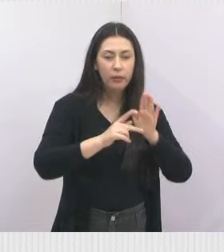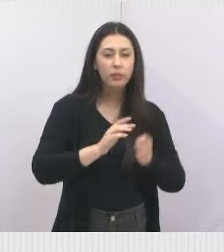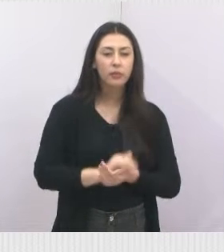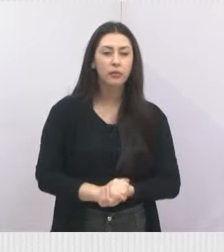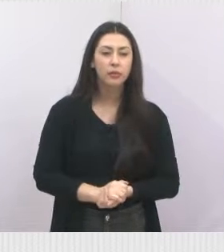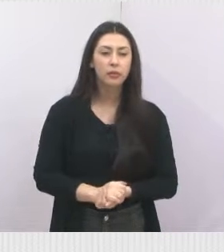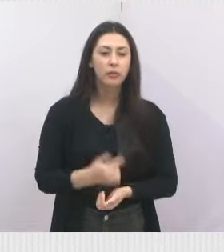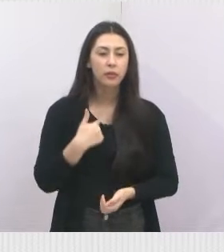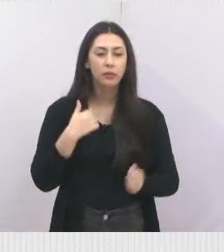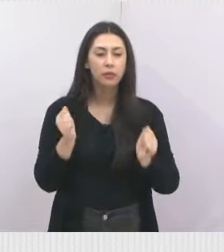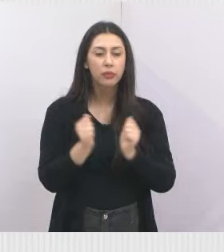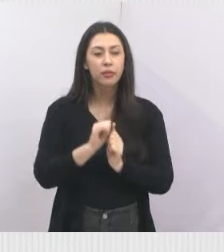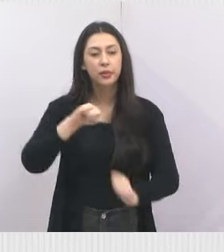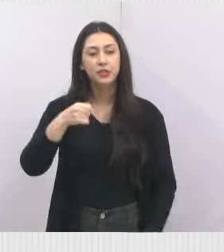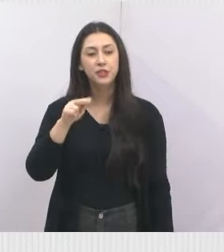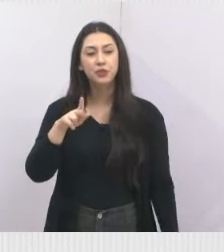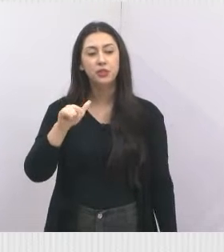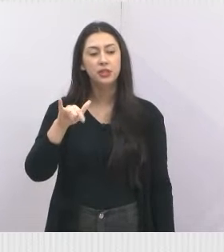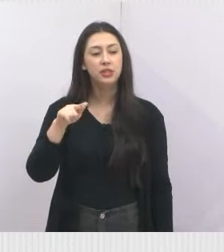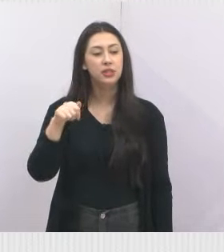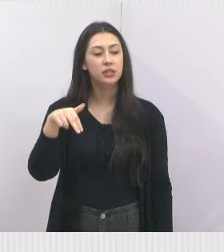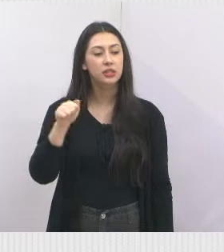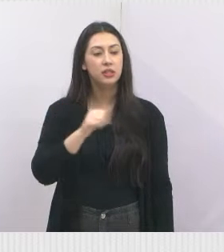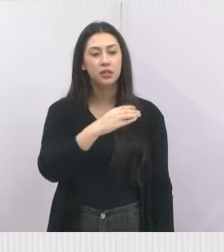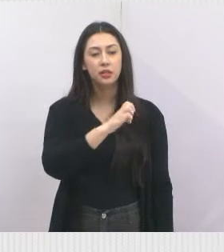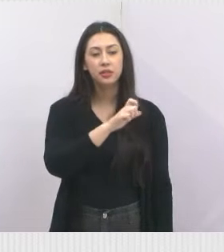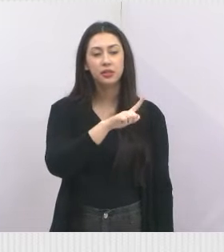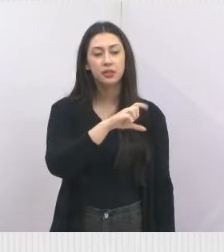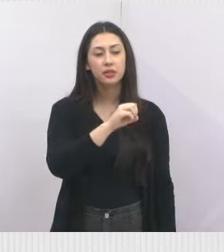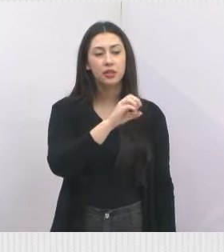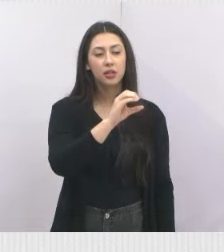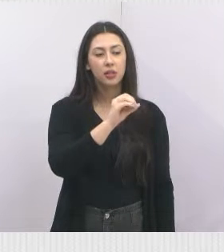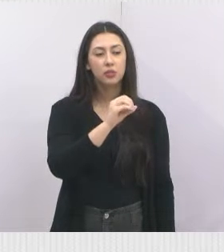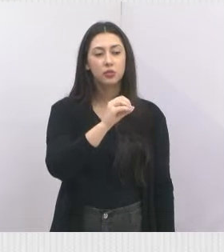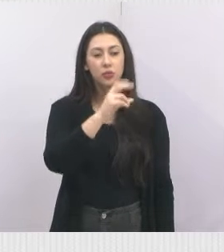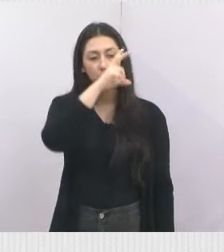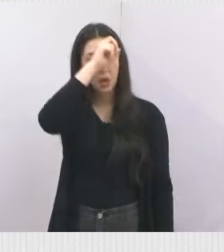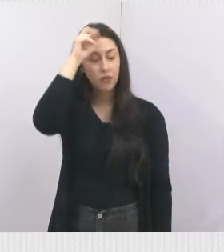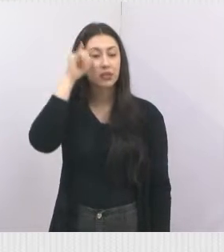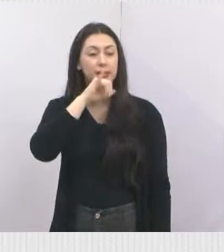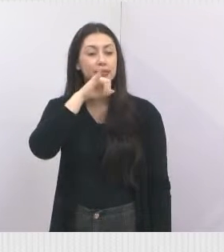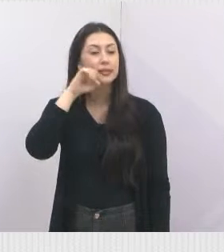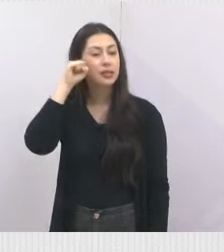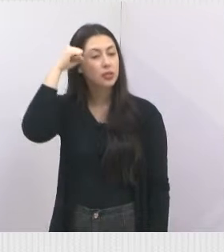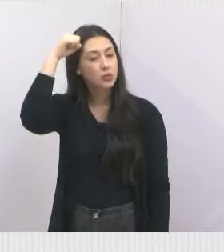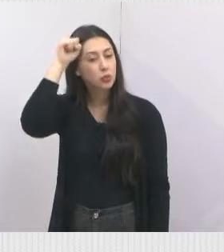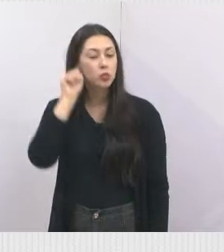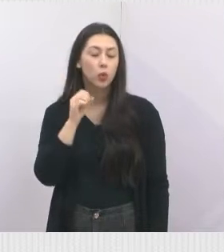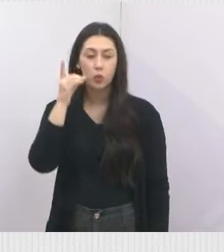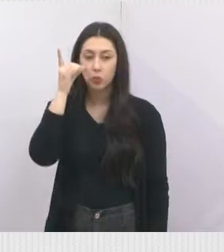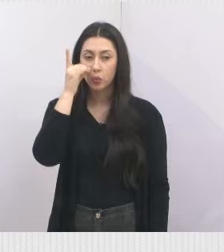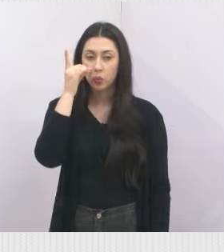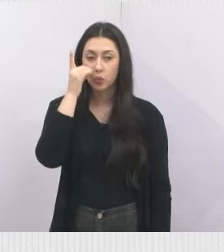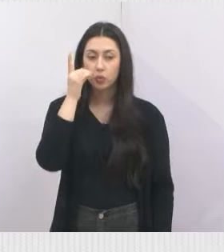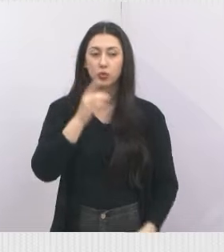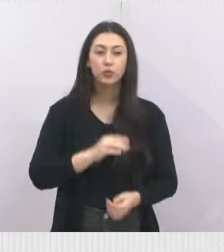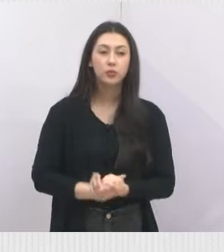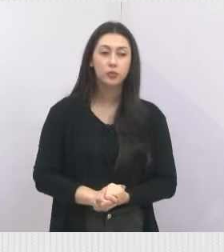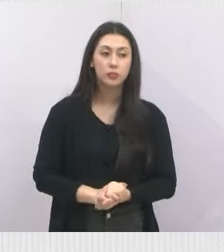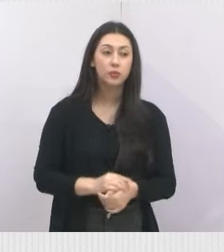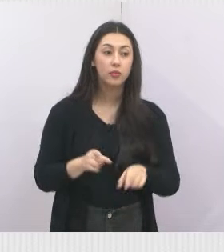com a Juliana, Celso Florencio, o prefeito Isaías, Sônia e o Dude. Aí também